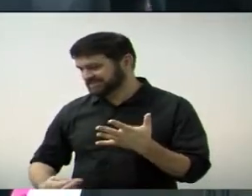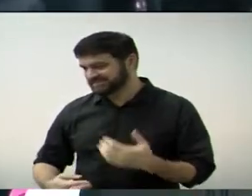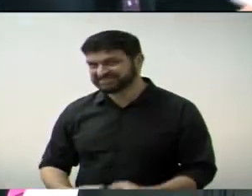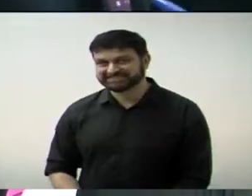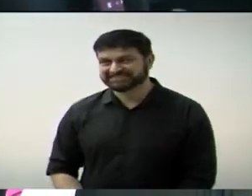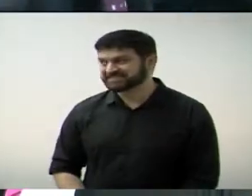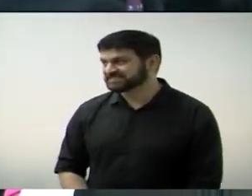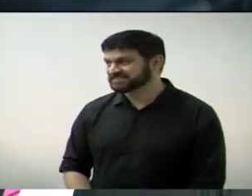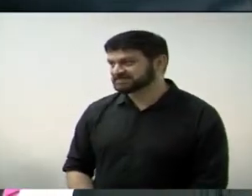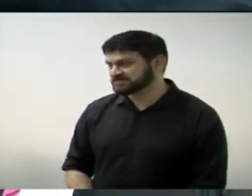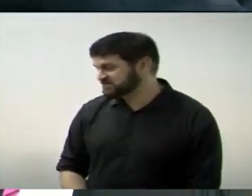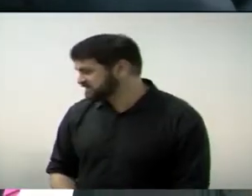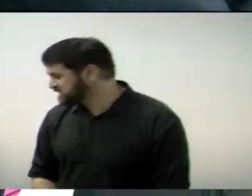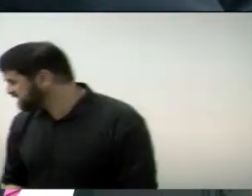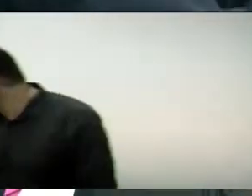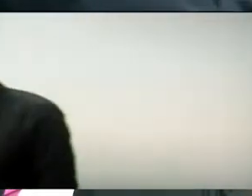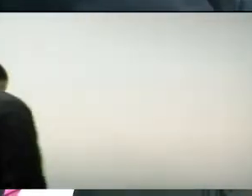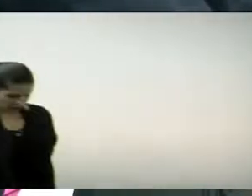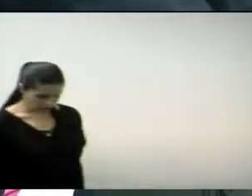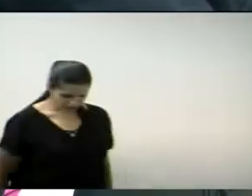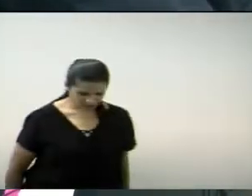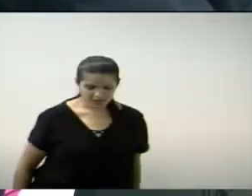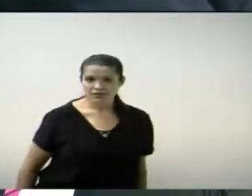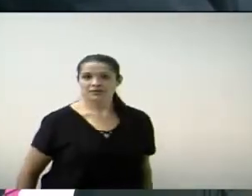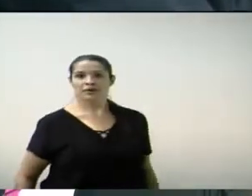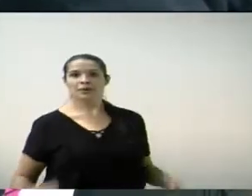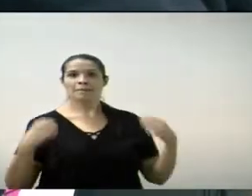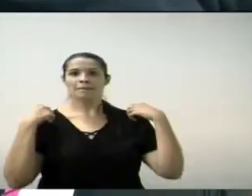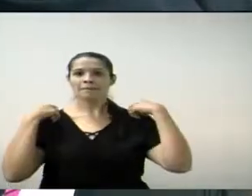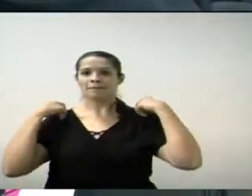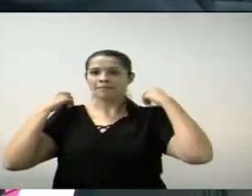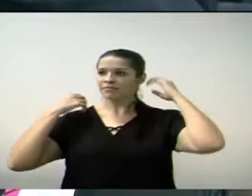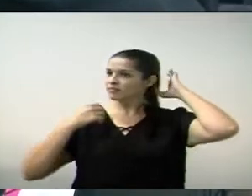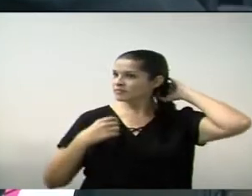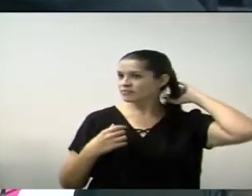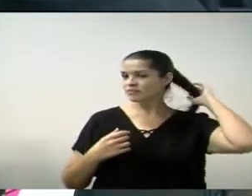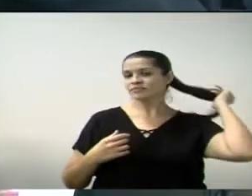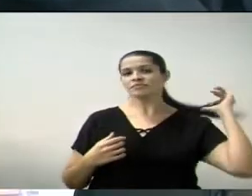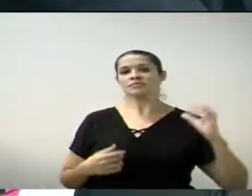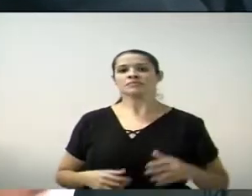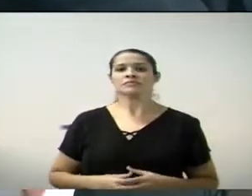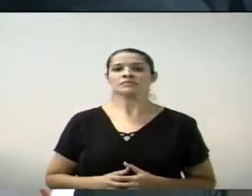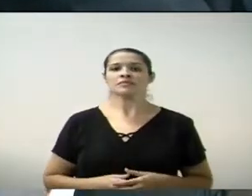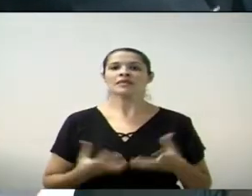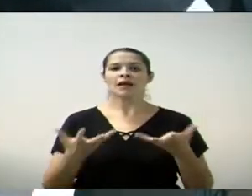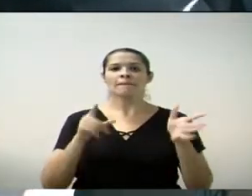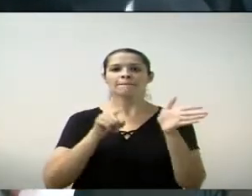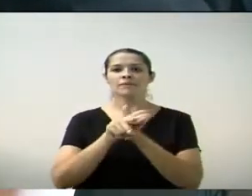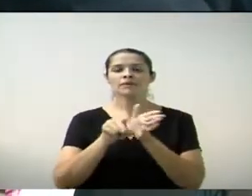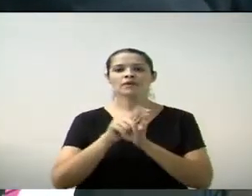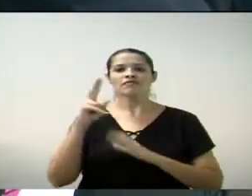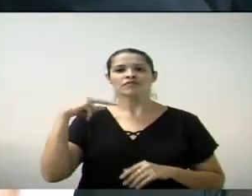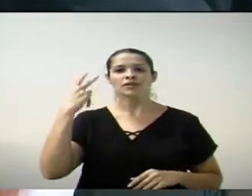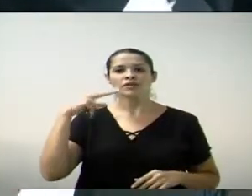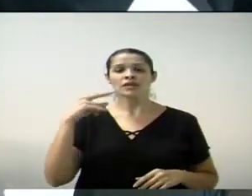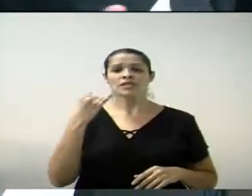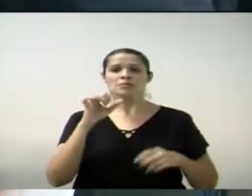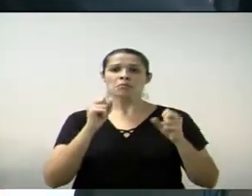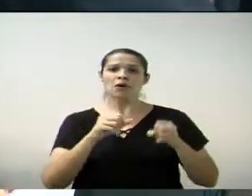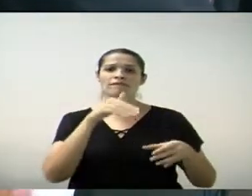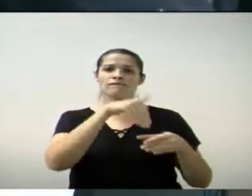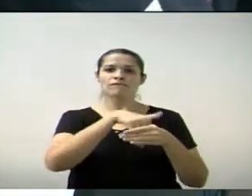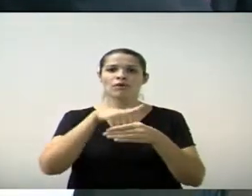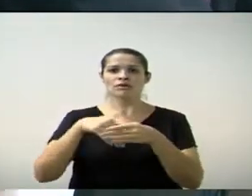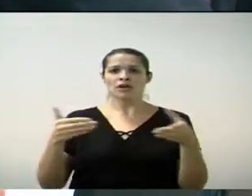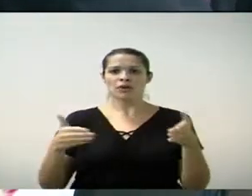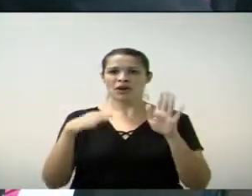Senhor presidente, antes eu gostaria de pedir a palavra, gostaria da apreciação dos colegas se nós não poderíamos votar os requerimentos e